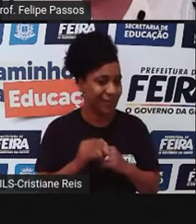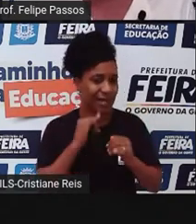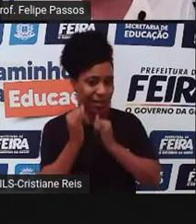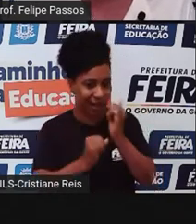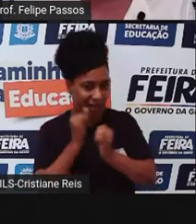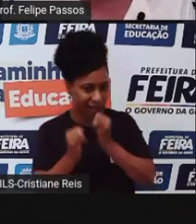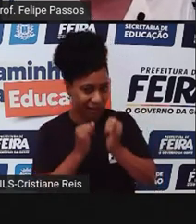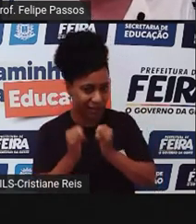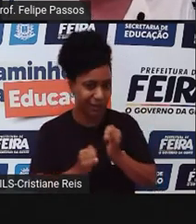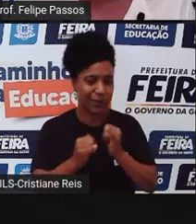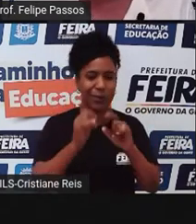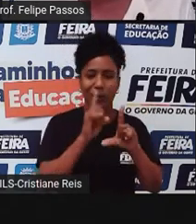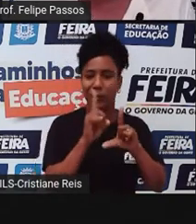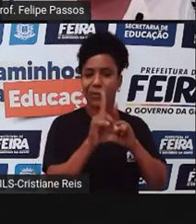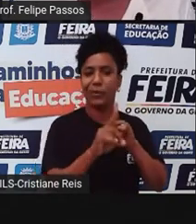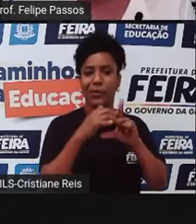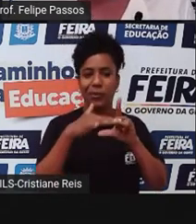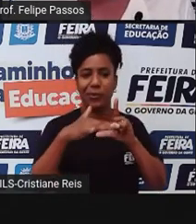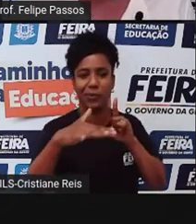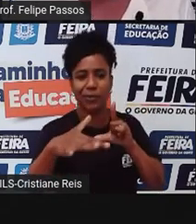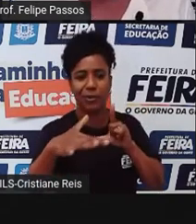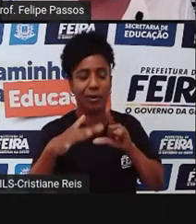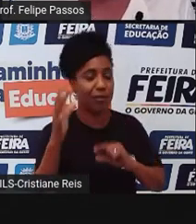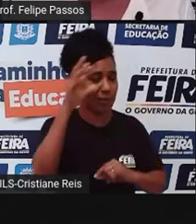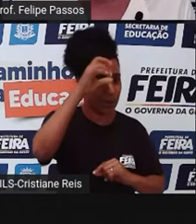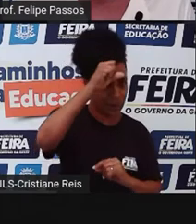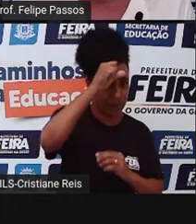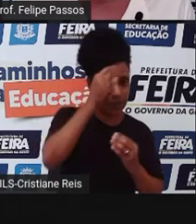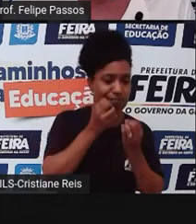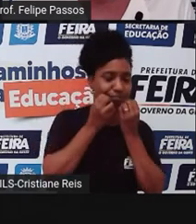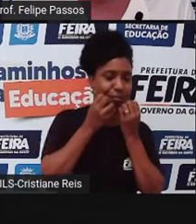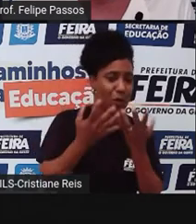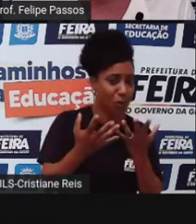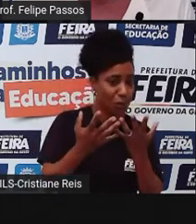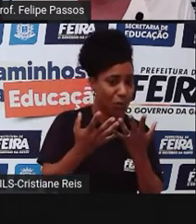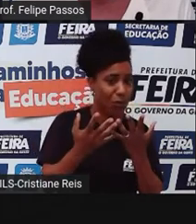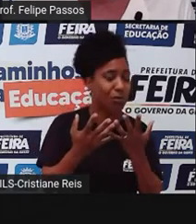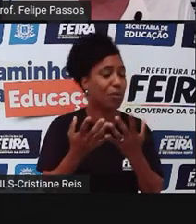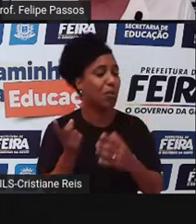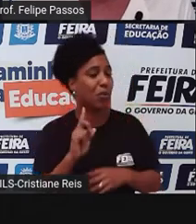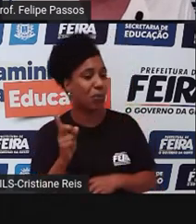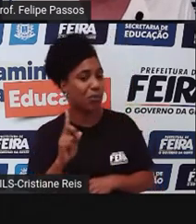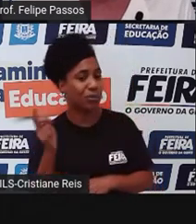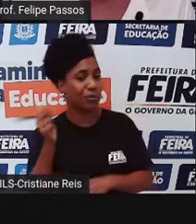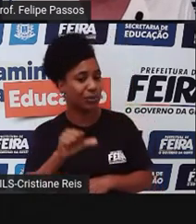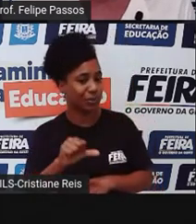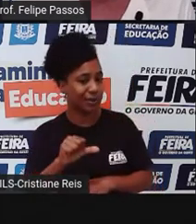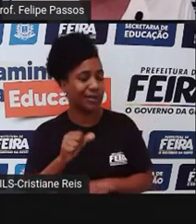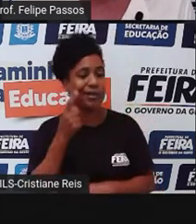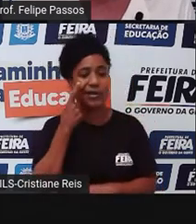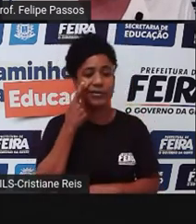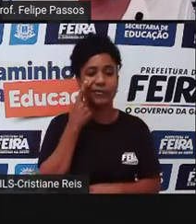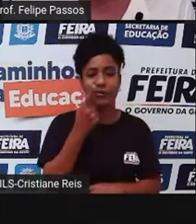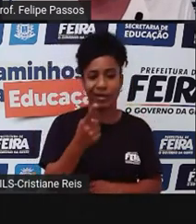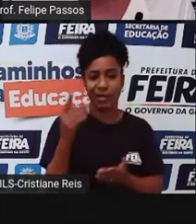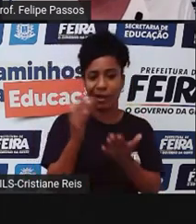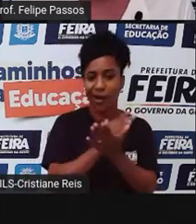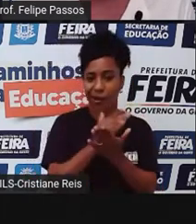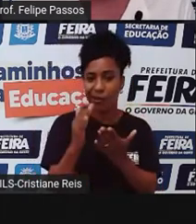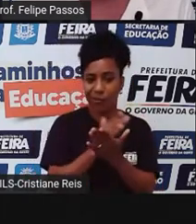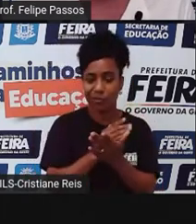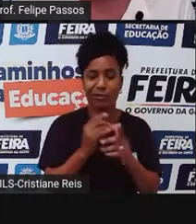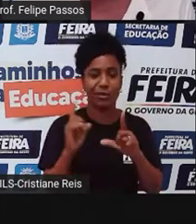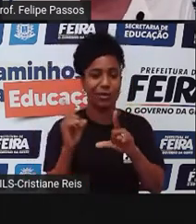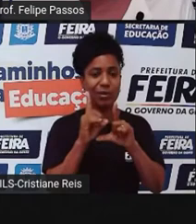a gente vê muitos influenciadores digitais fazendo várias besteiras, né, colocando sua própria saúde em risco,